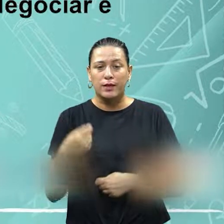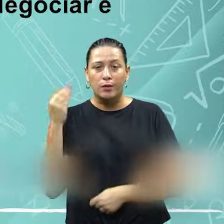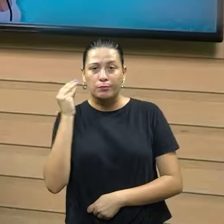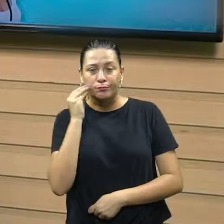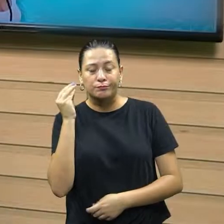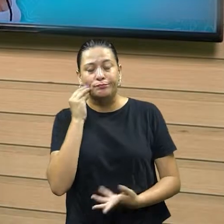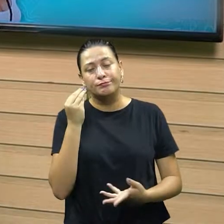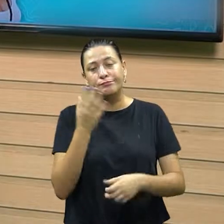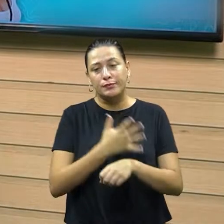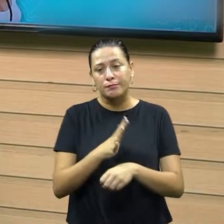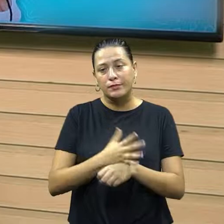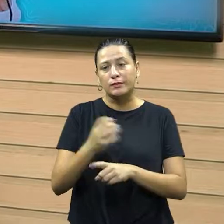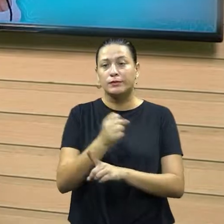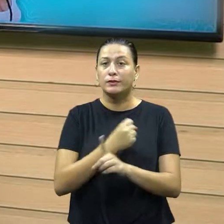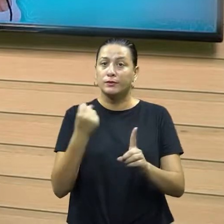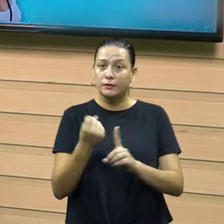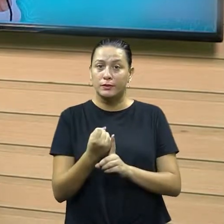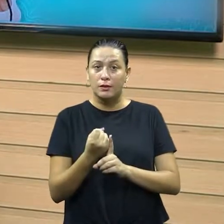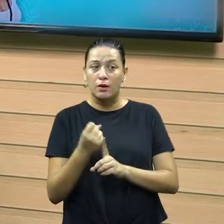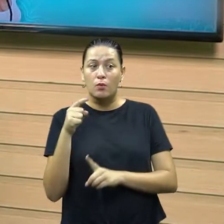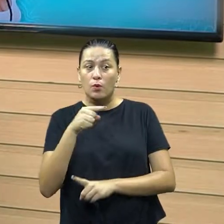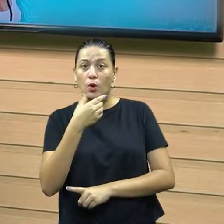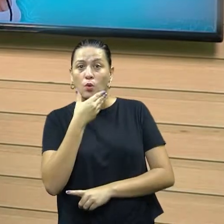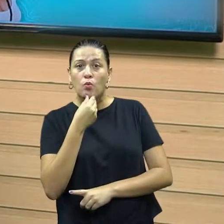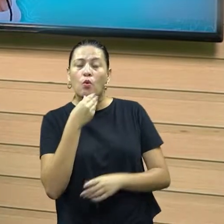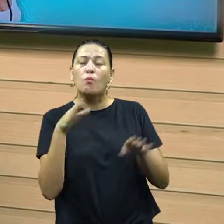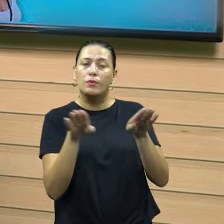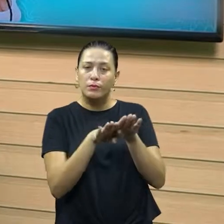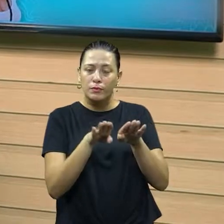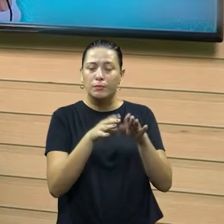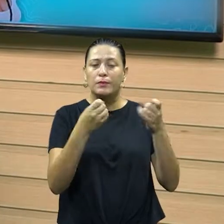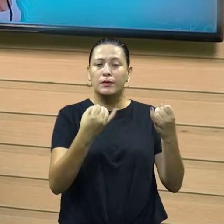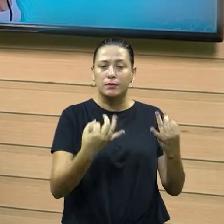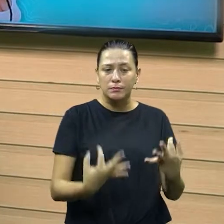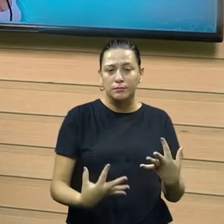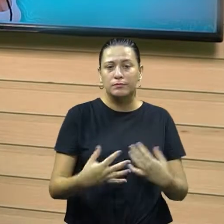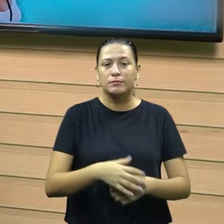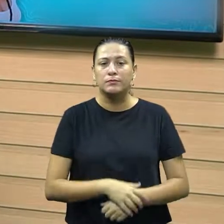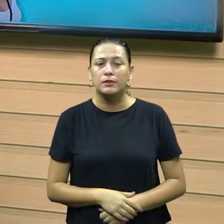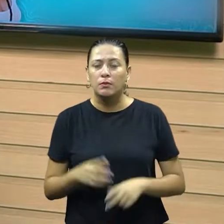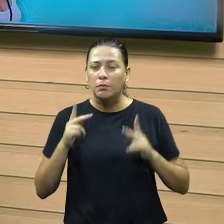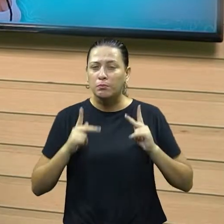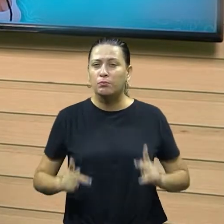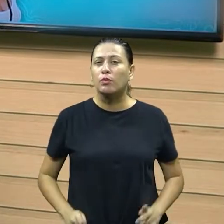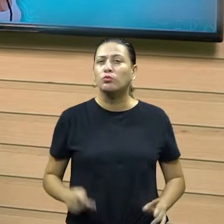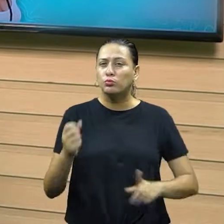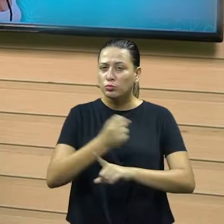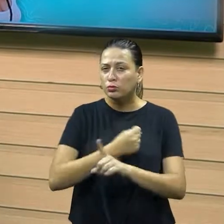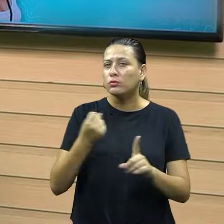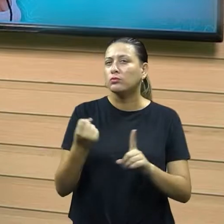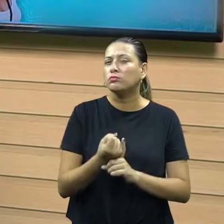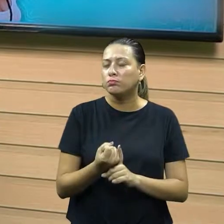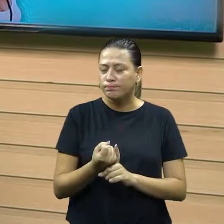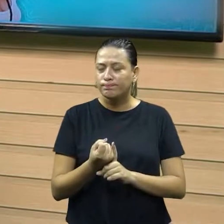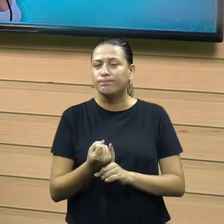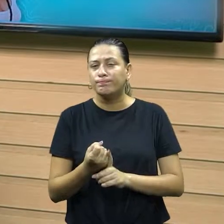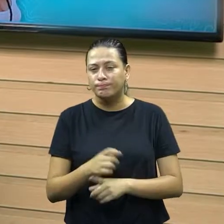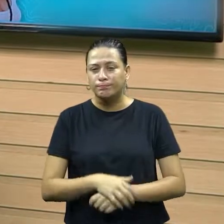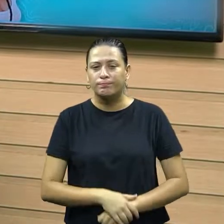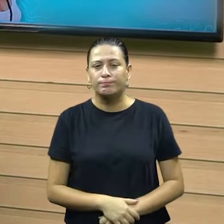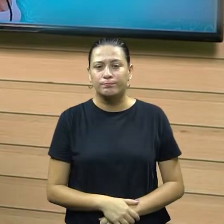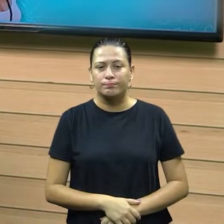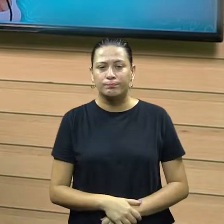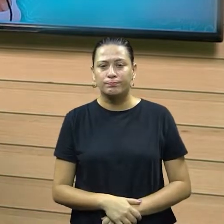social. Já o Rui diz também justamente que ele é um processo social, um ato social. Então aí nós temos o envolvimento, né,